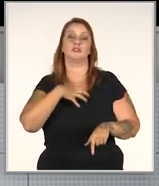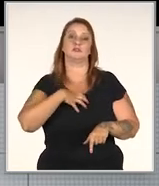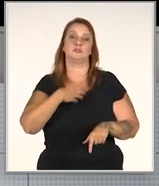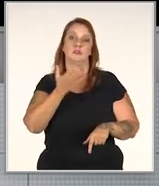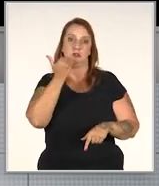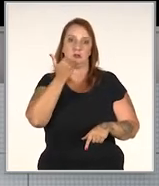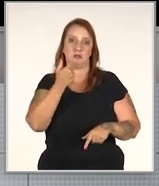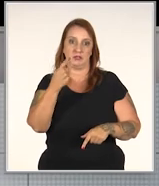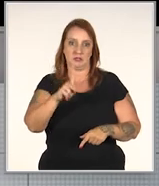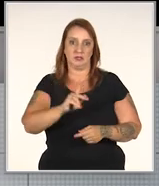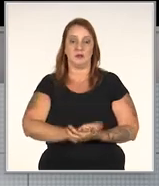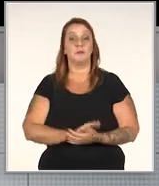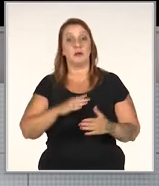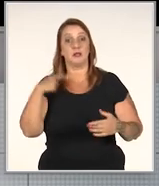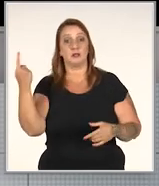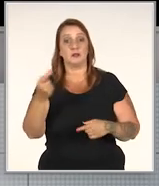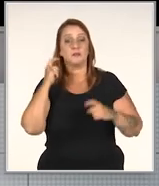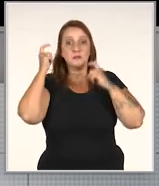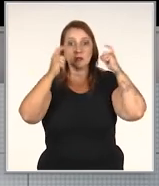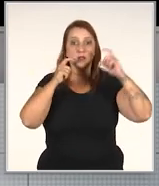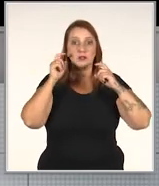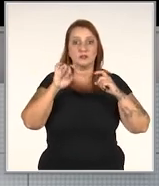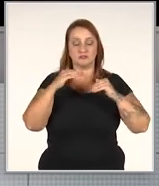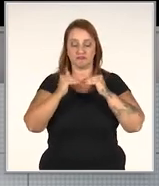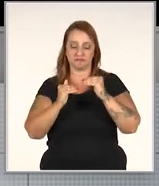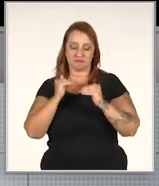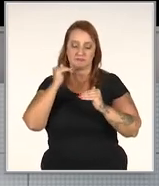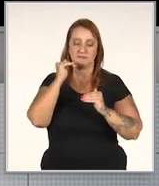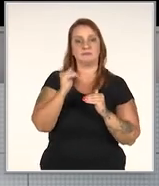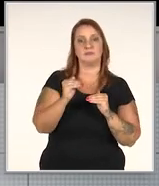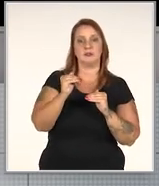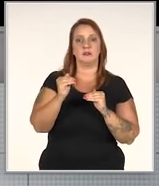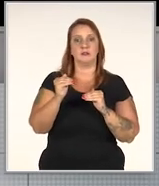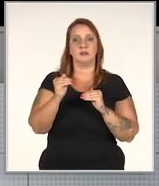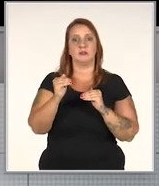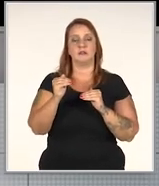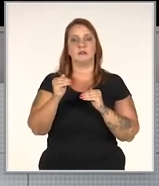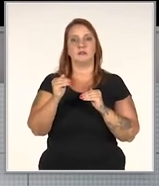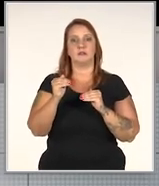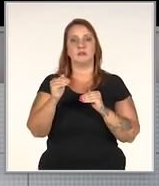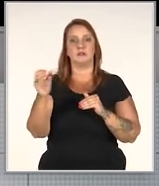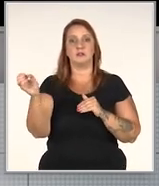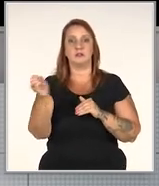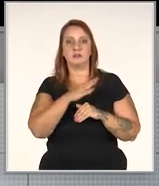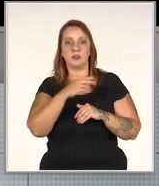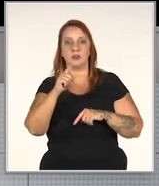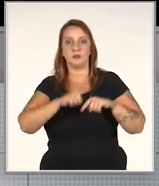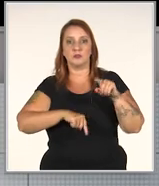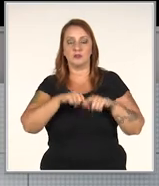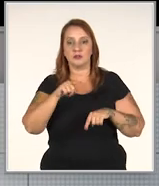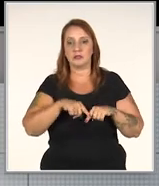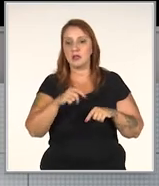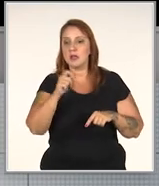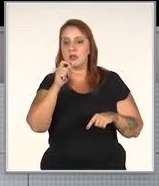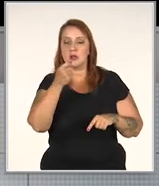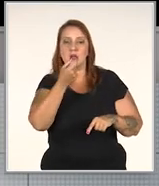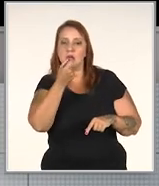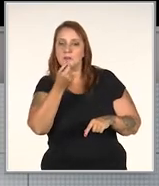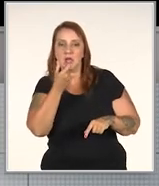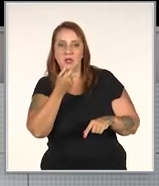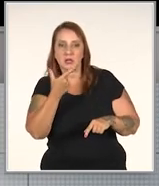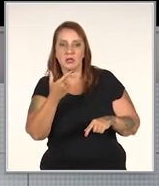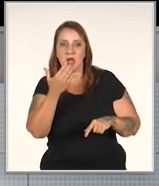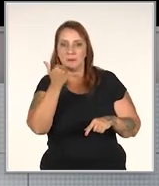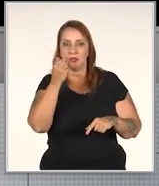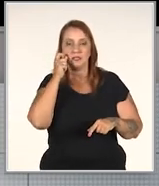a melhor dieta para ele. Mas a gente se preocupa muito em só dar um passo em direção a trazer novos produtos, como uma linha de petisco,